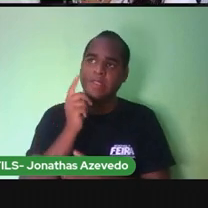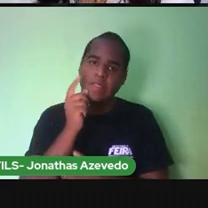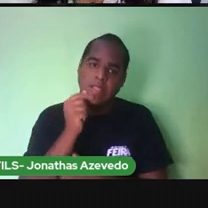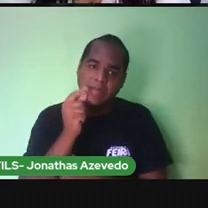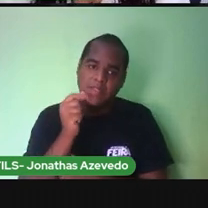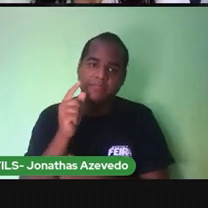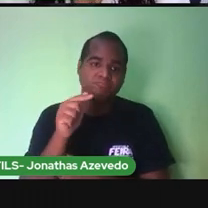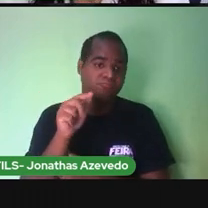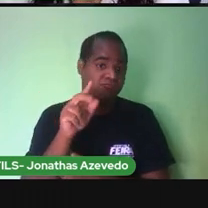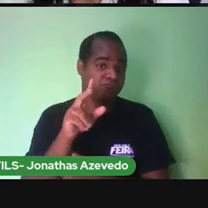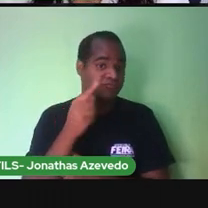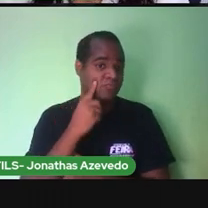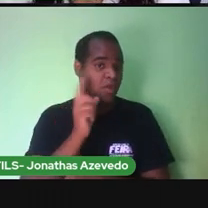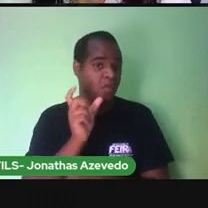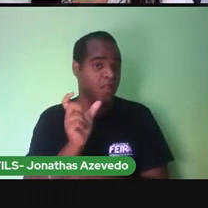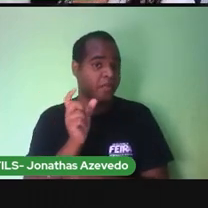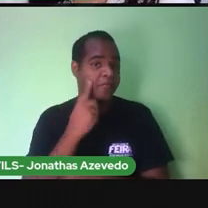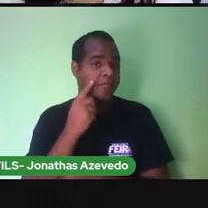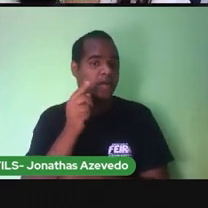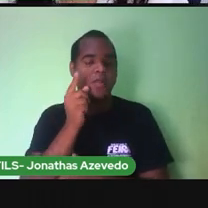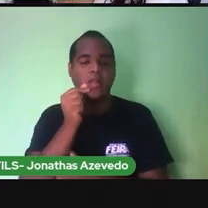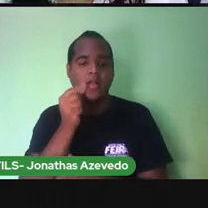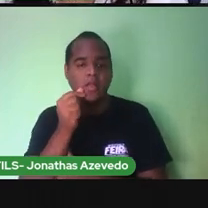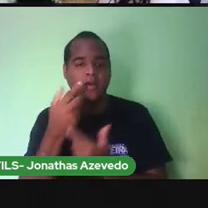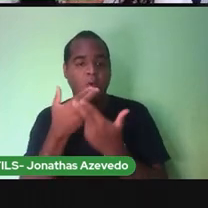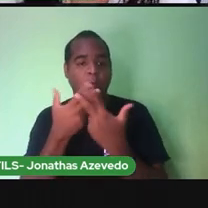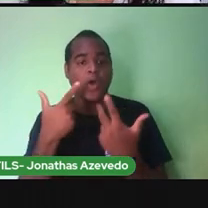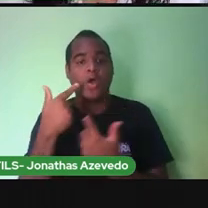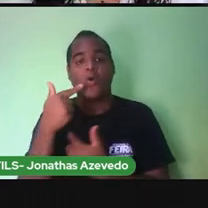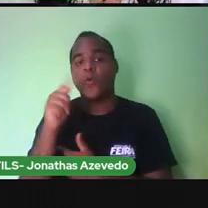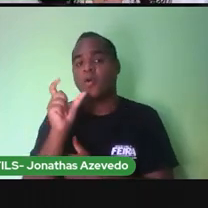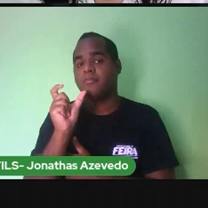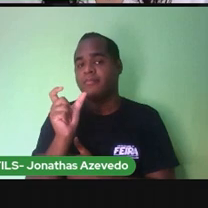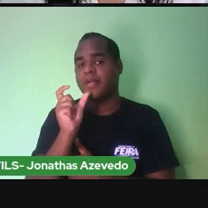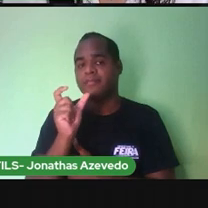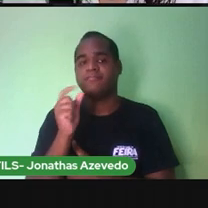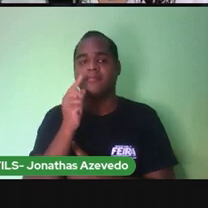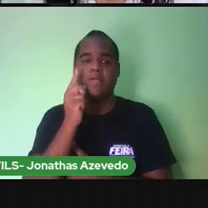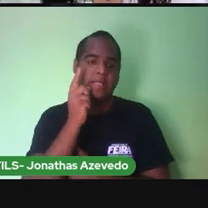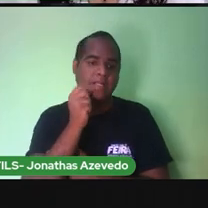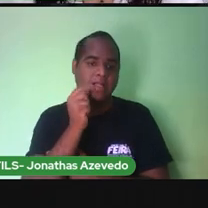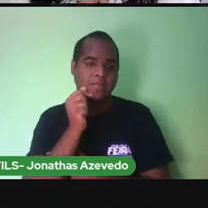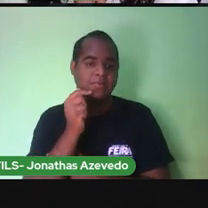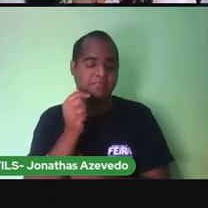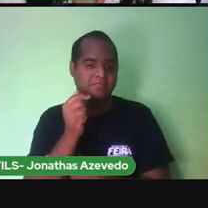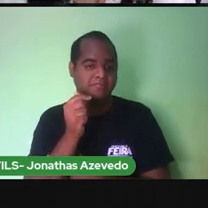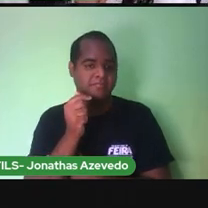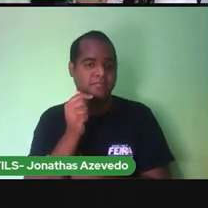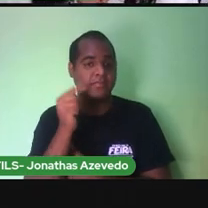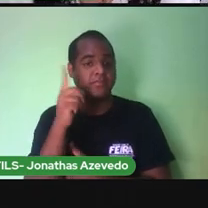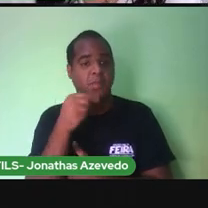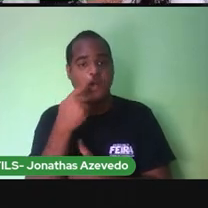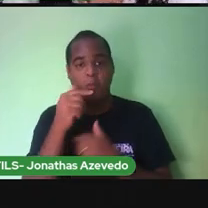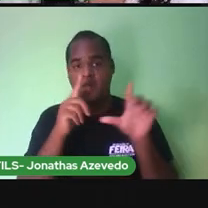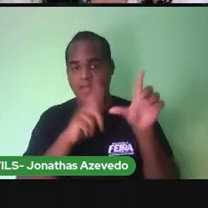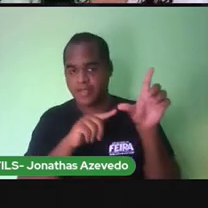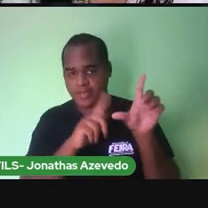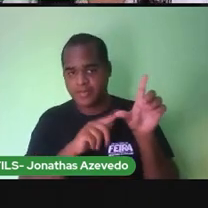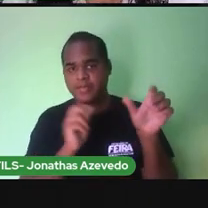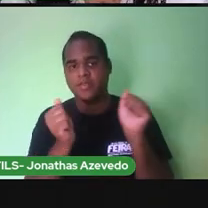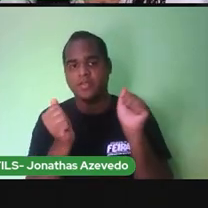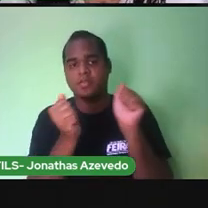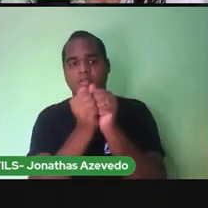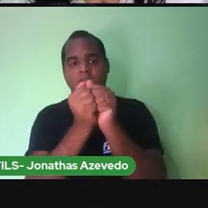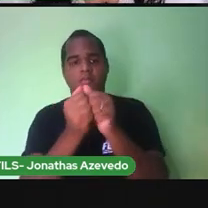palavrinha, coloca um lápis, escreve a outra palavrinha. Porque senão fica as letras todas juntas e a gente